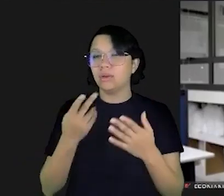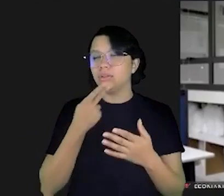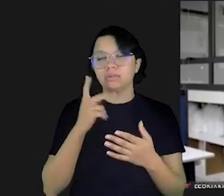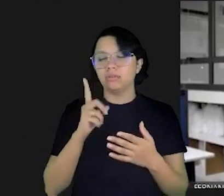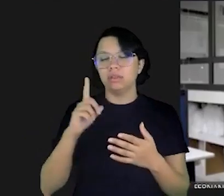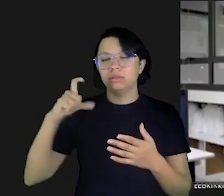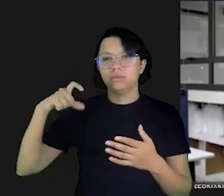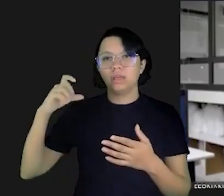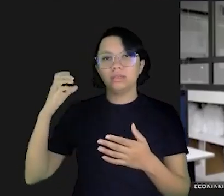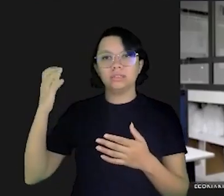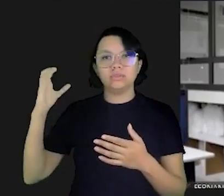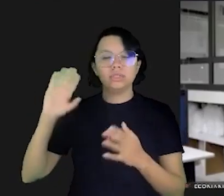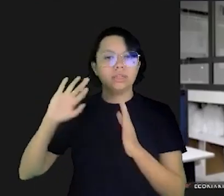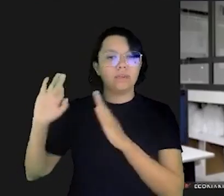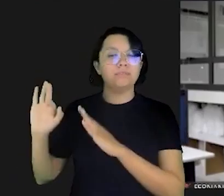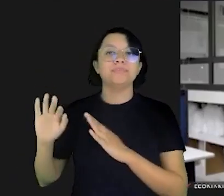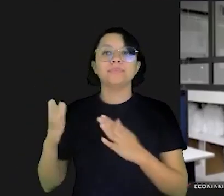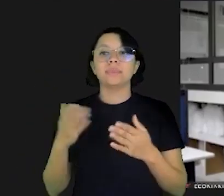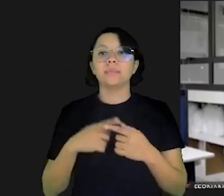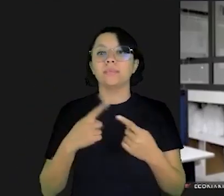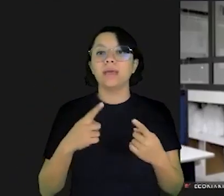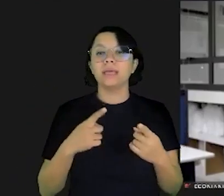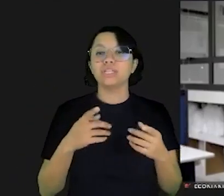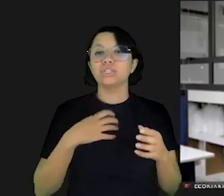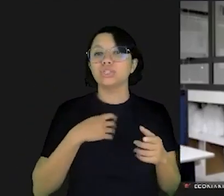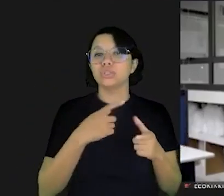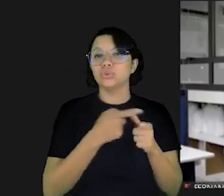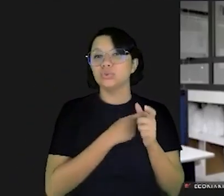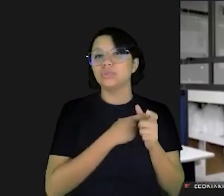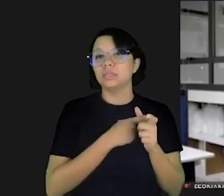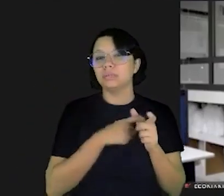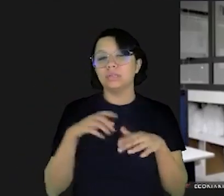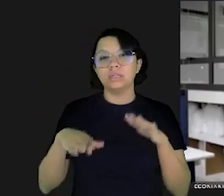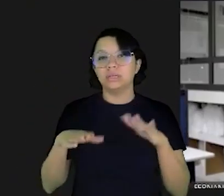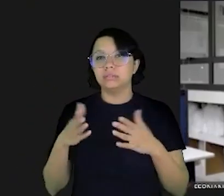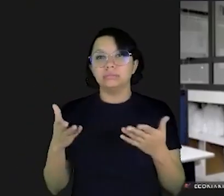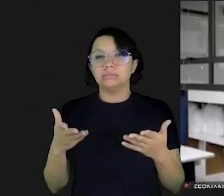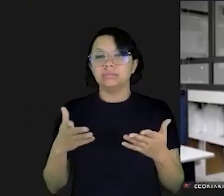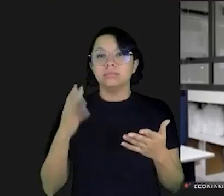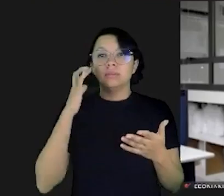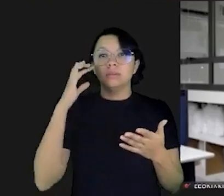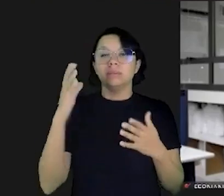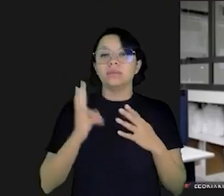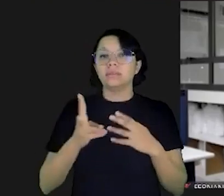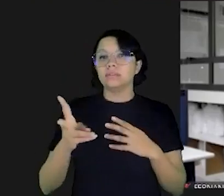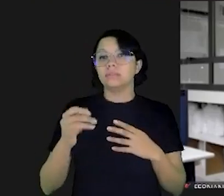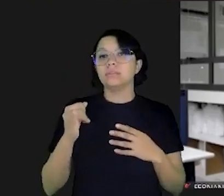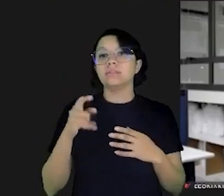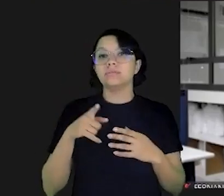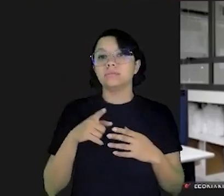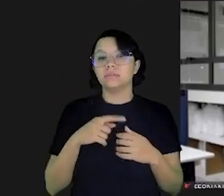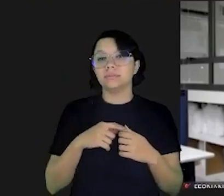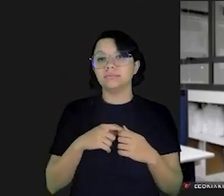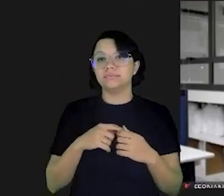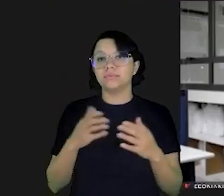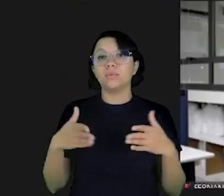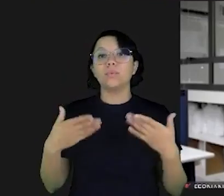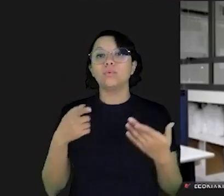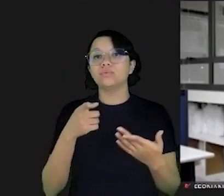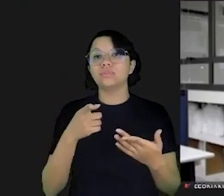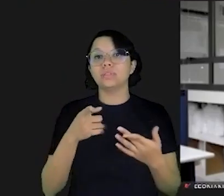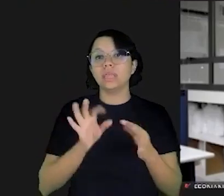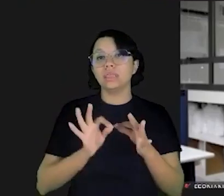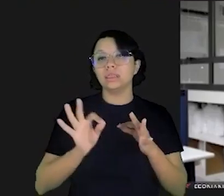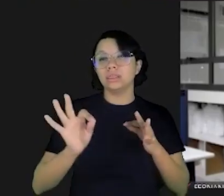agora já não falando do cartão de crédito mas falando em modalidades de endividamento quaisquer que sejam pense sempre que quando